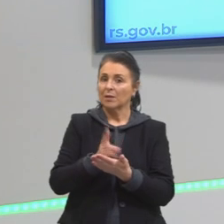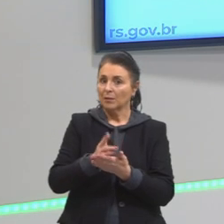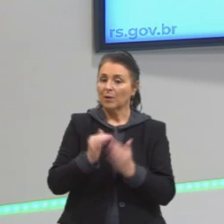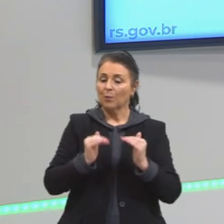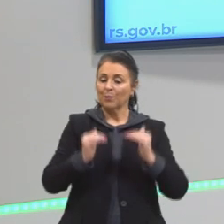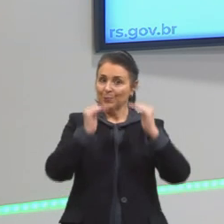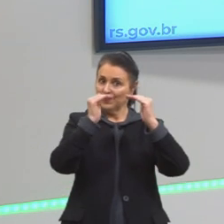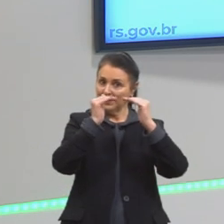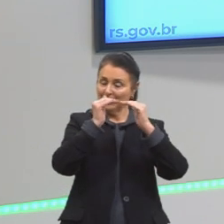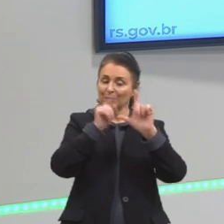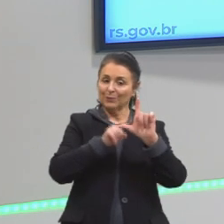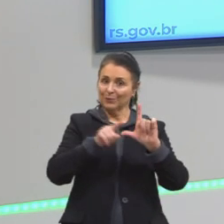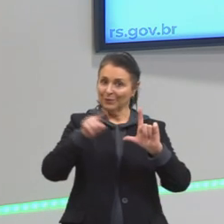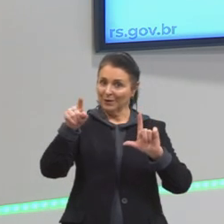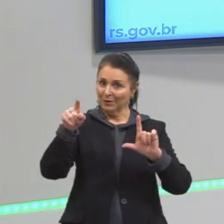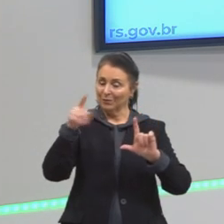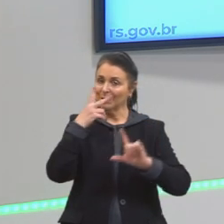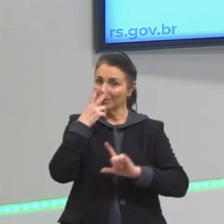do nosso gráfico.